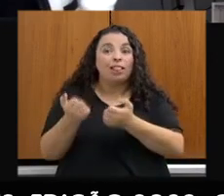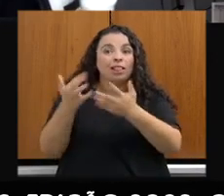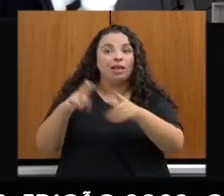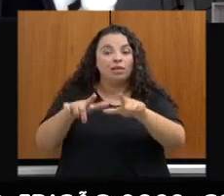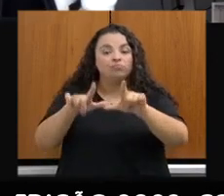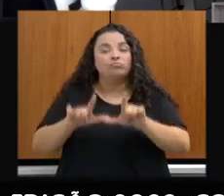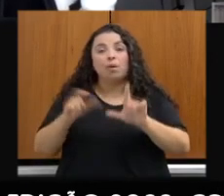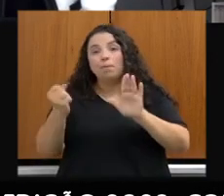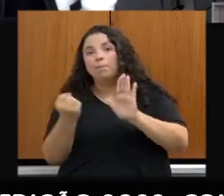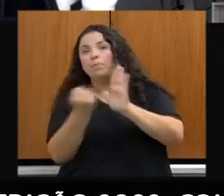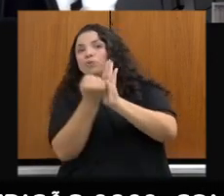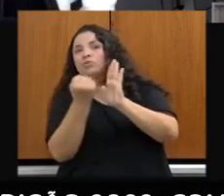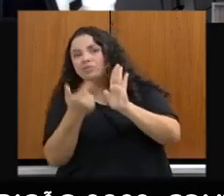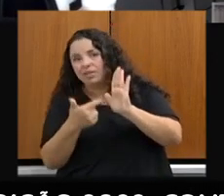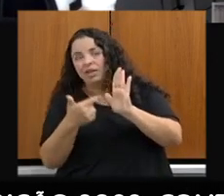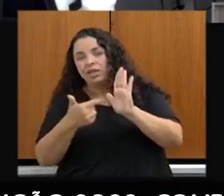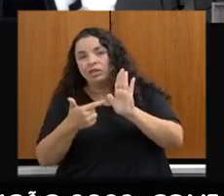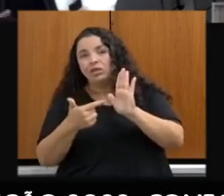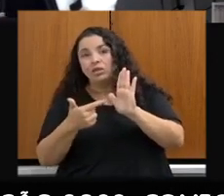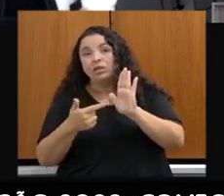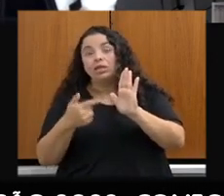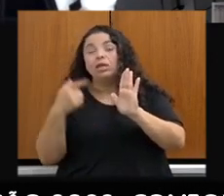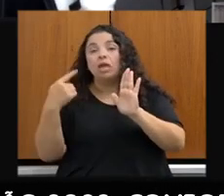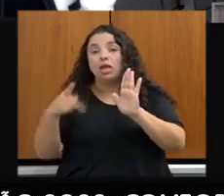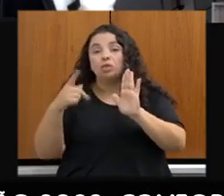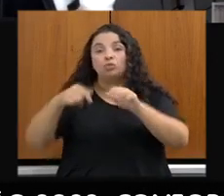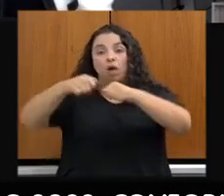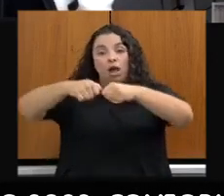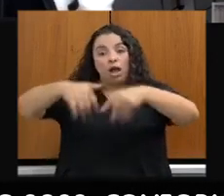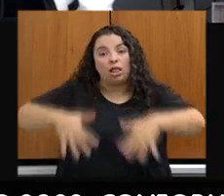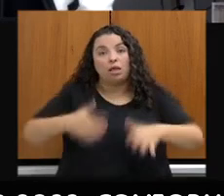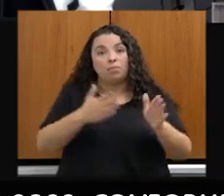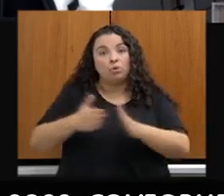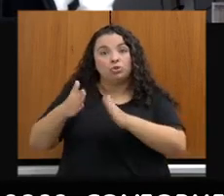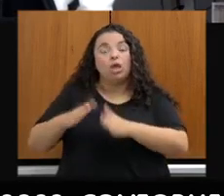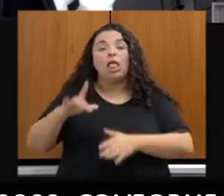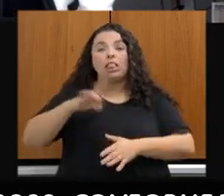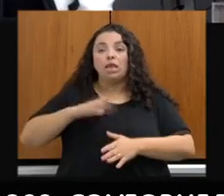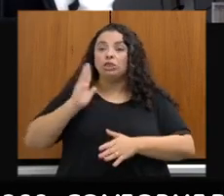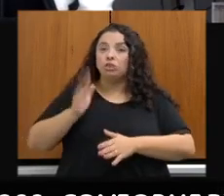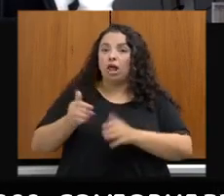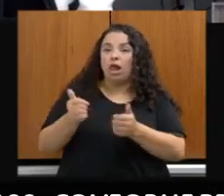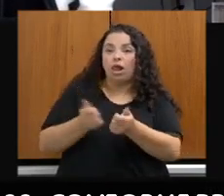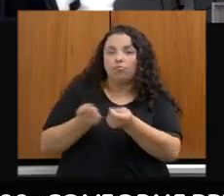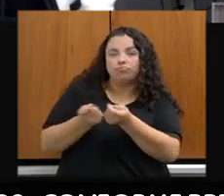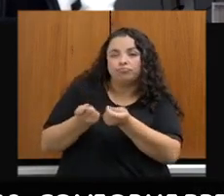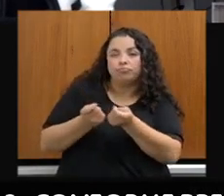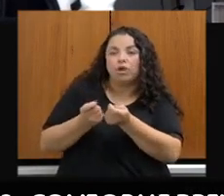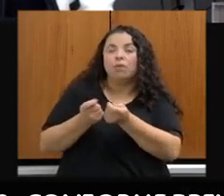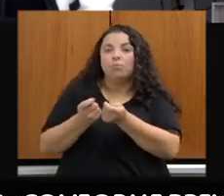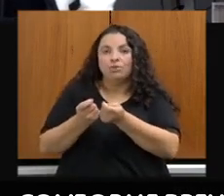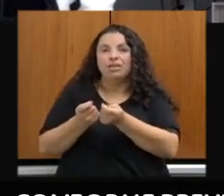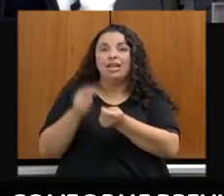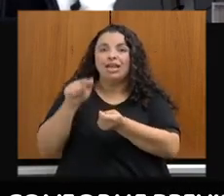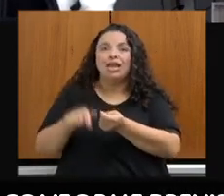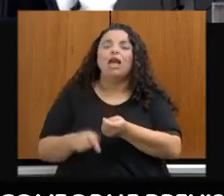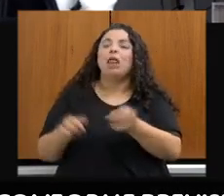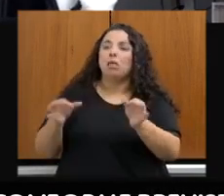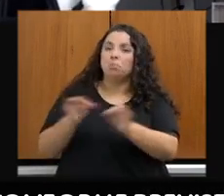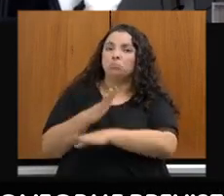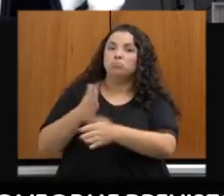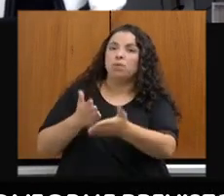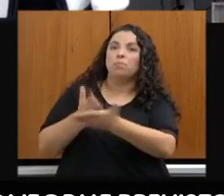regime familiar, de que a cadeia está rastreada, e assim ele fica apto à prestação